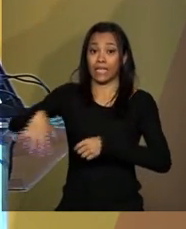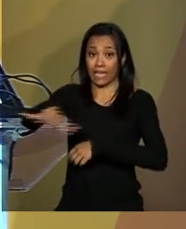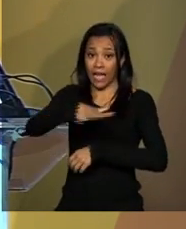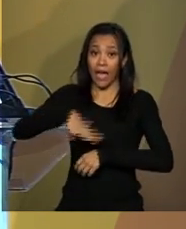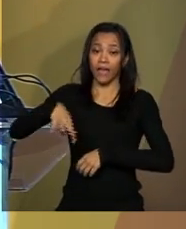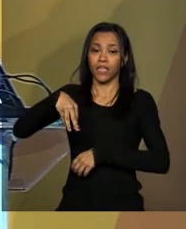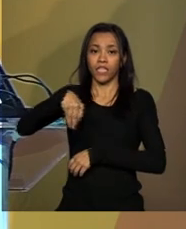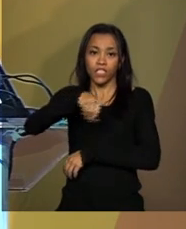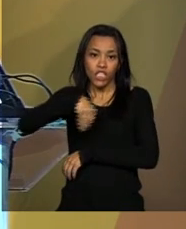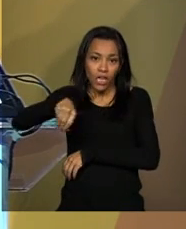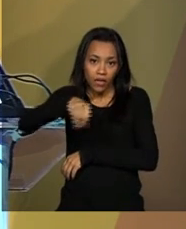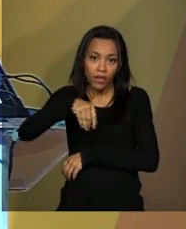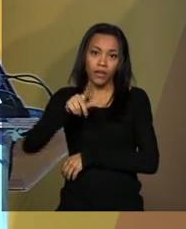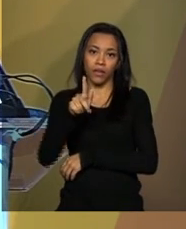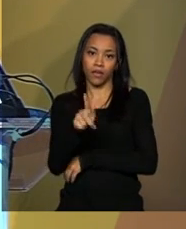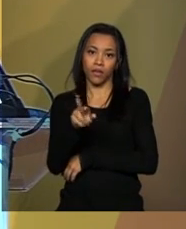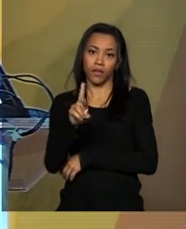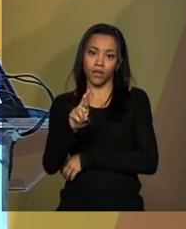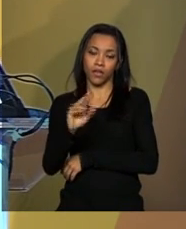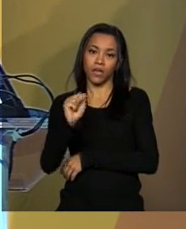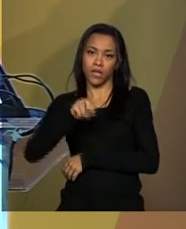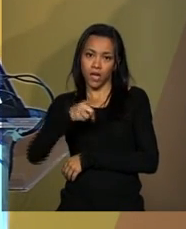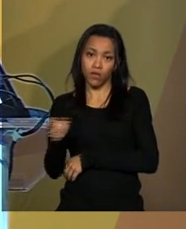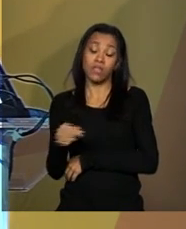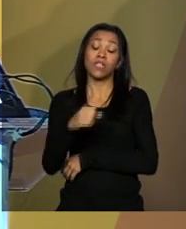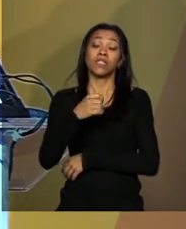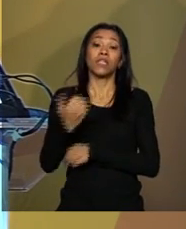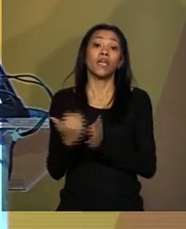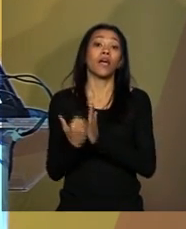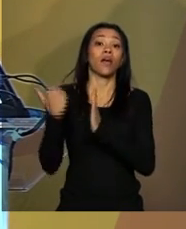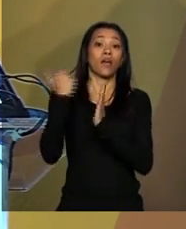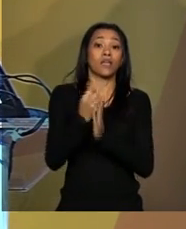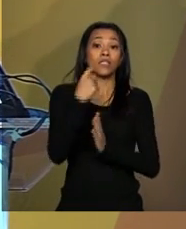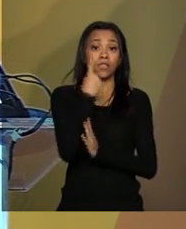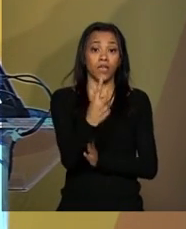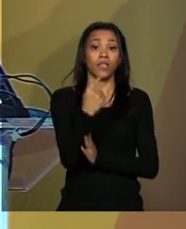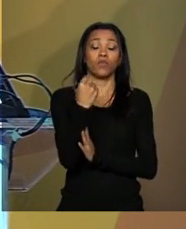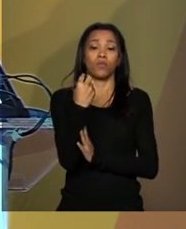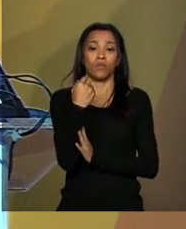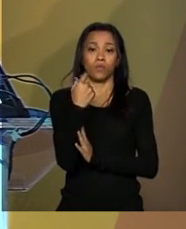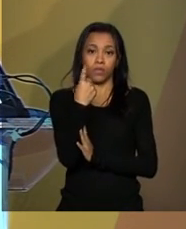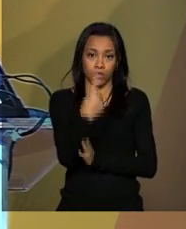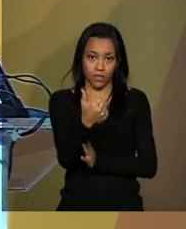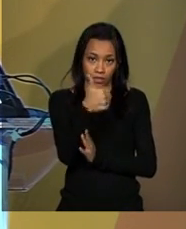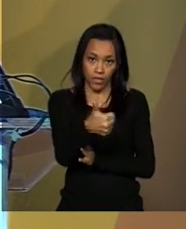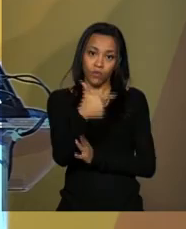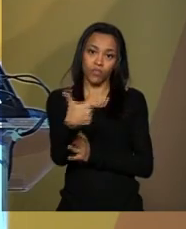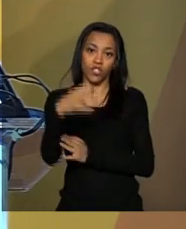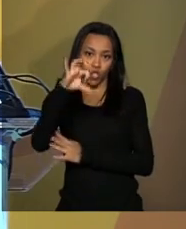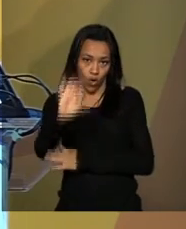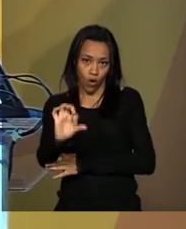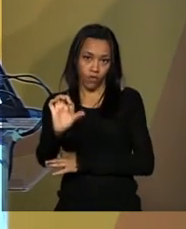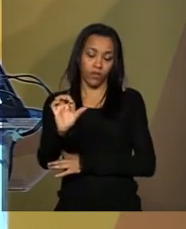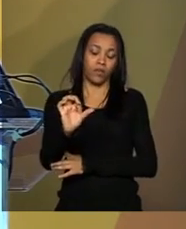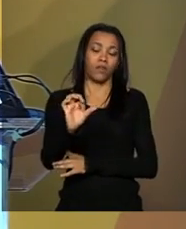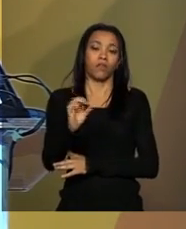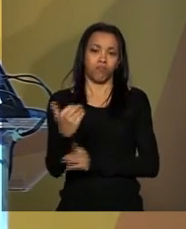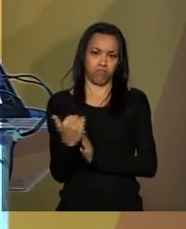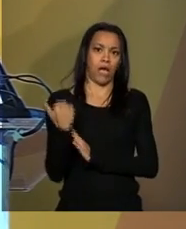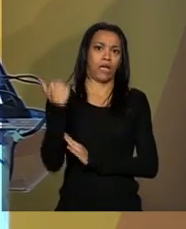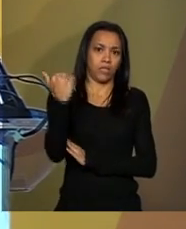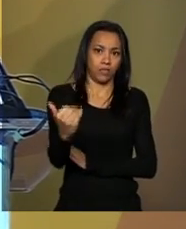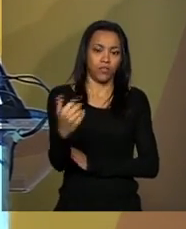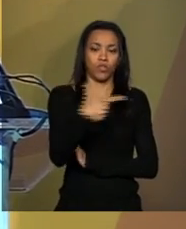que cresceu 129,8% de 2000 para 2014, nós temos